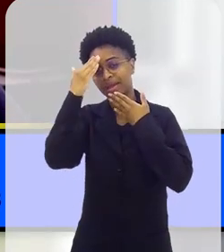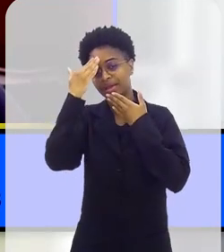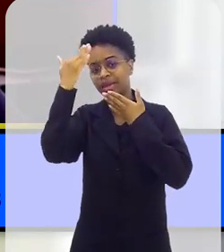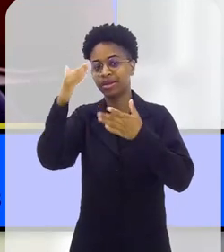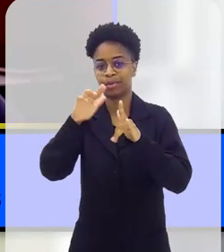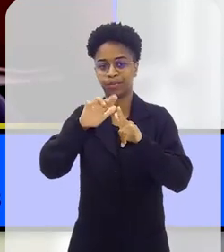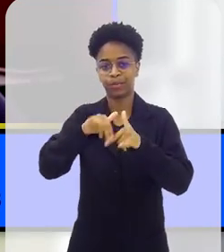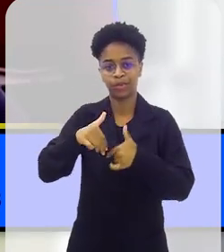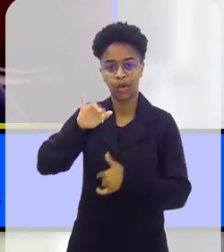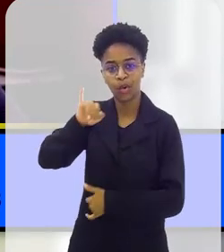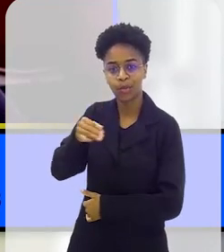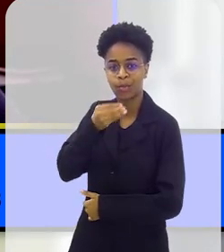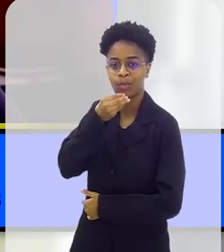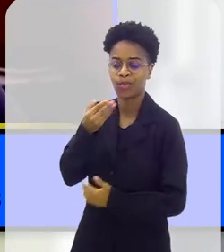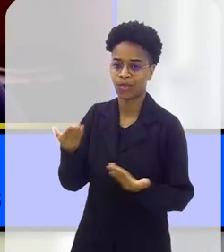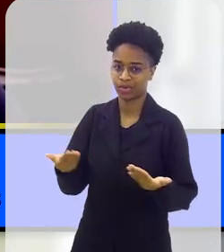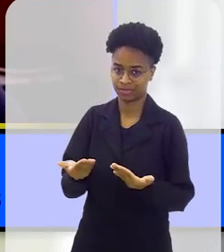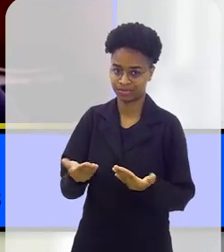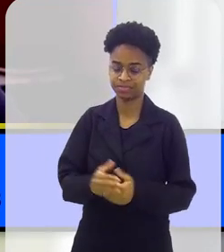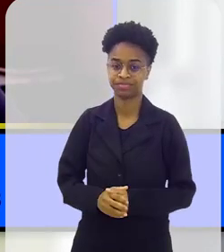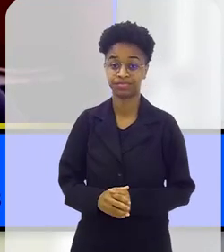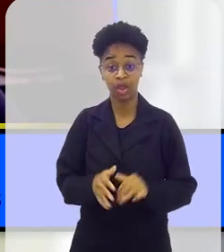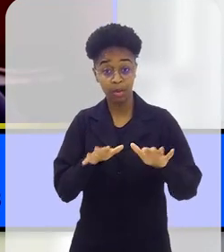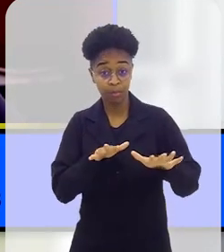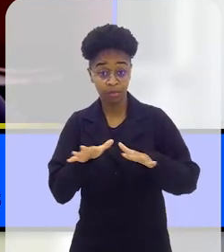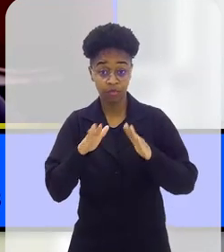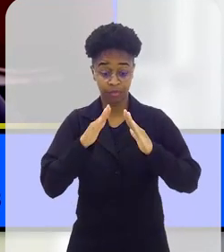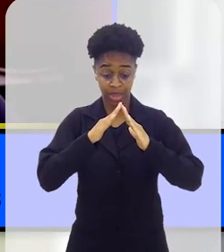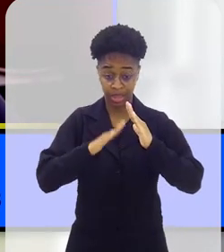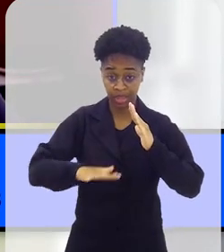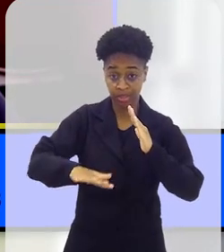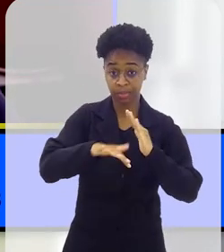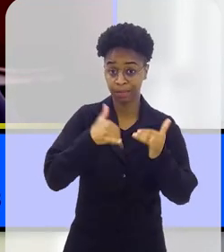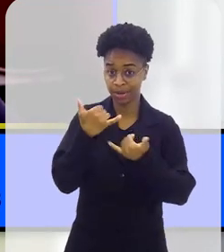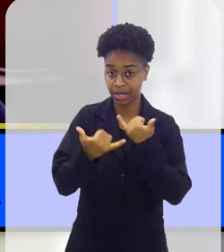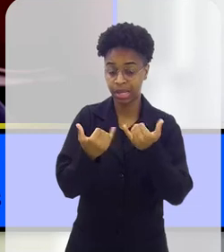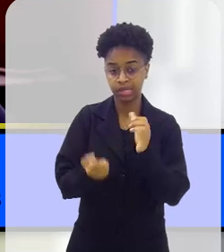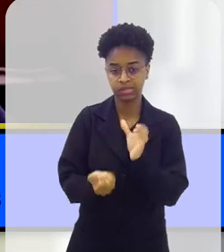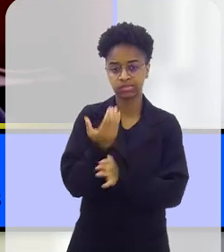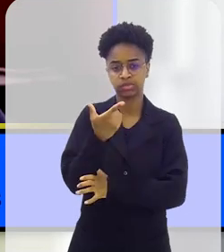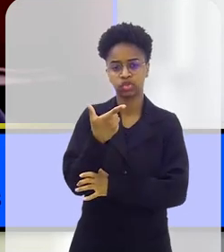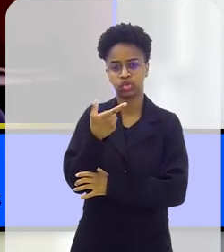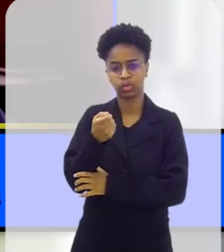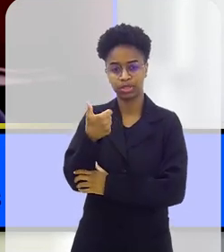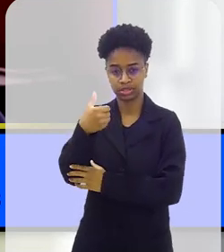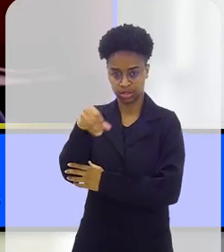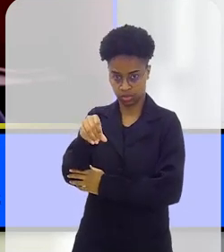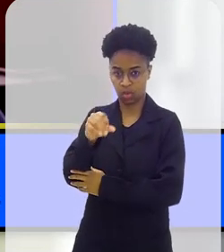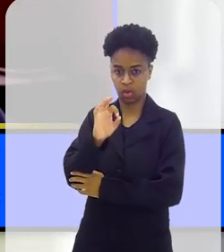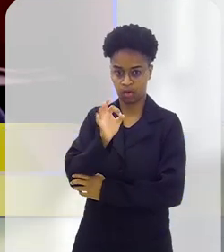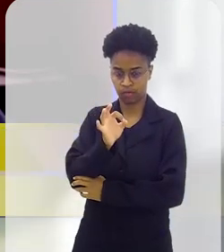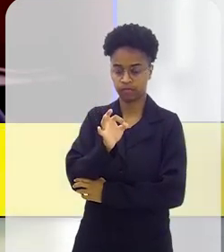Gratidão aí mesmo pelo espaço. O Movimento dos Quintais Brincantes surge em 2019,